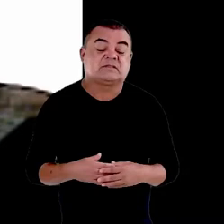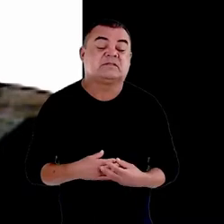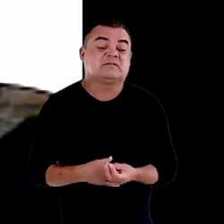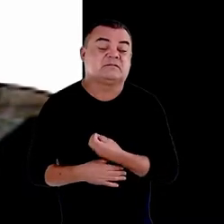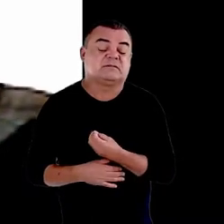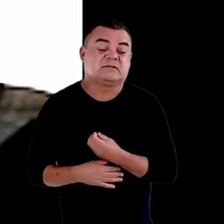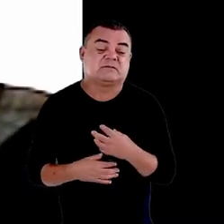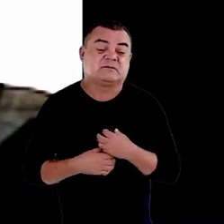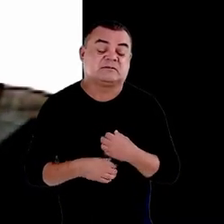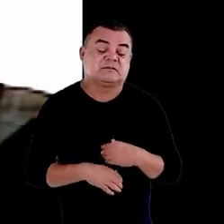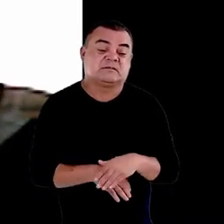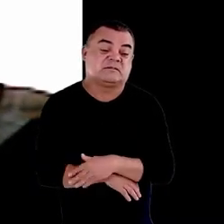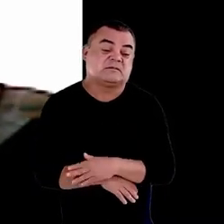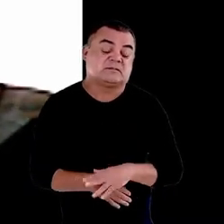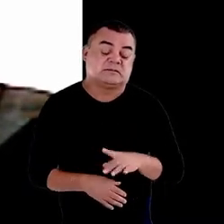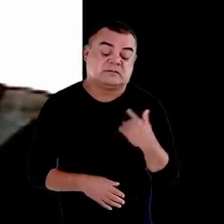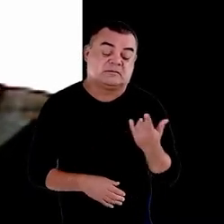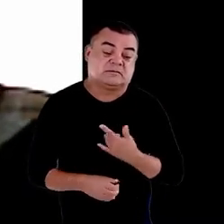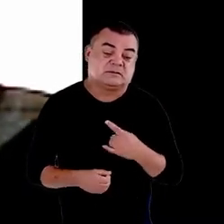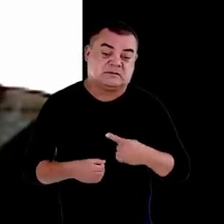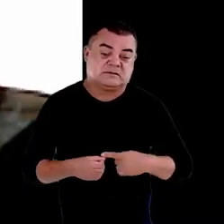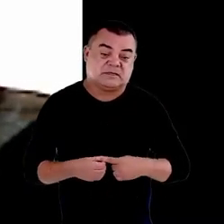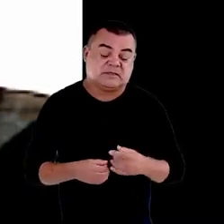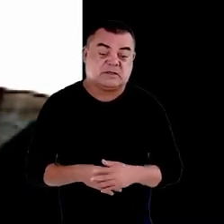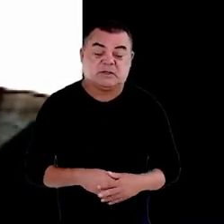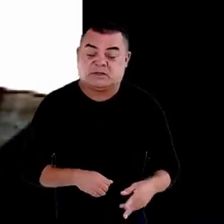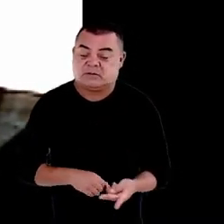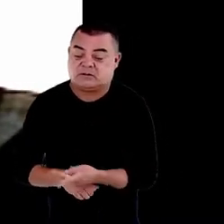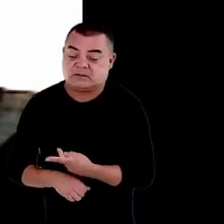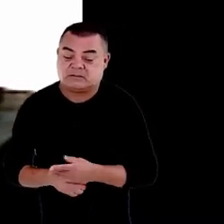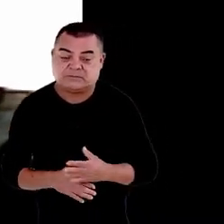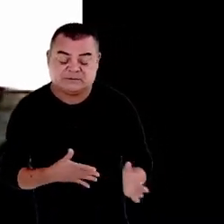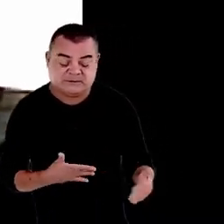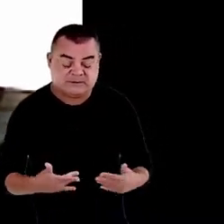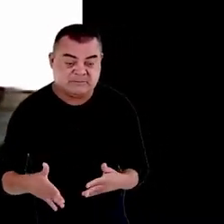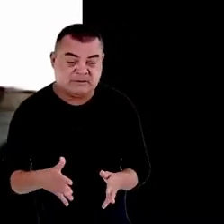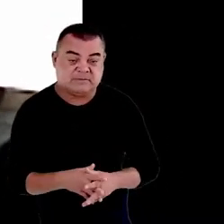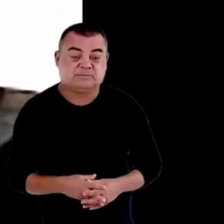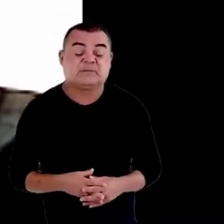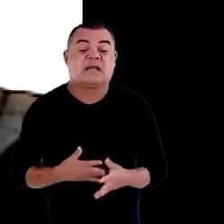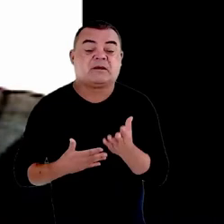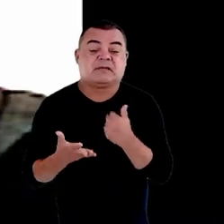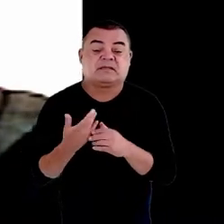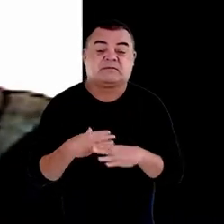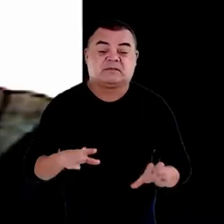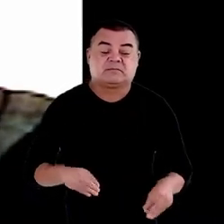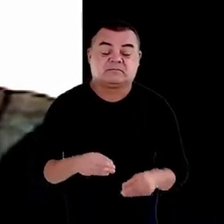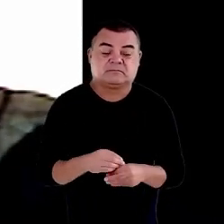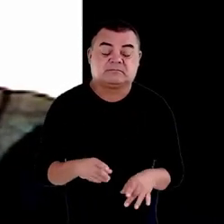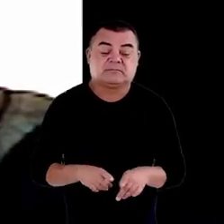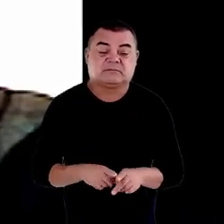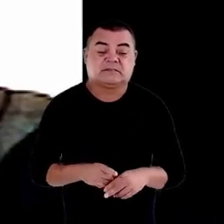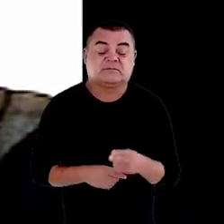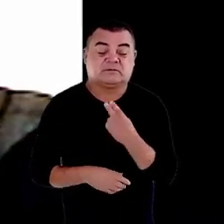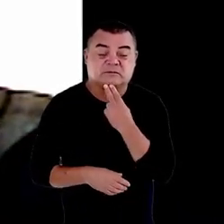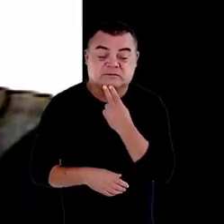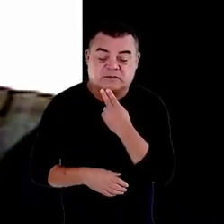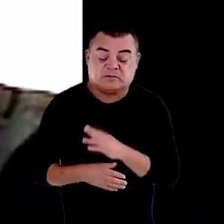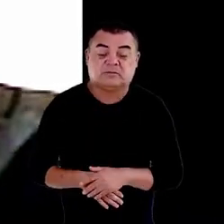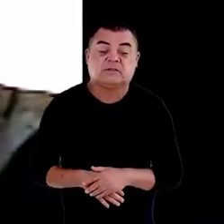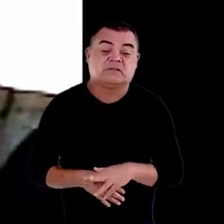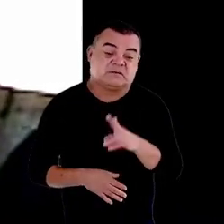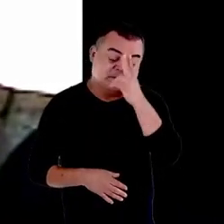nas ruas em nossas cidades buscar caminho para alimentação adequada e nutricional da população de rua